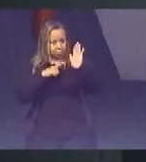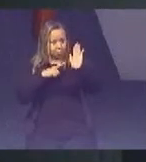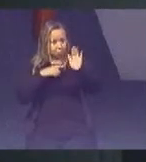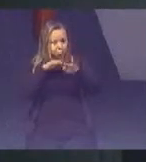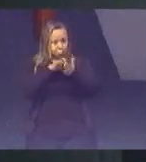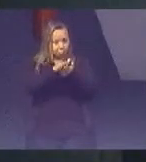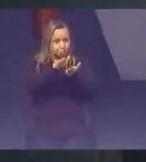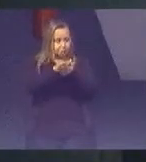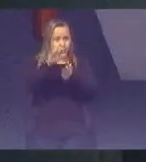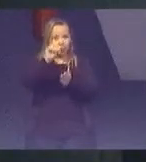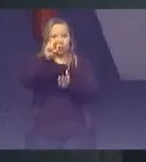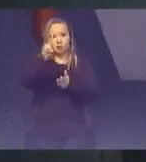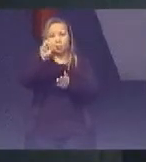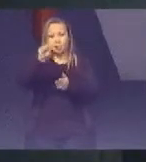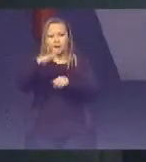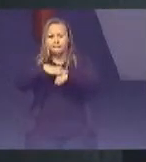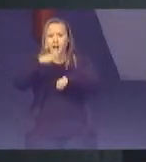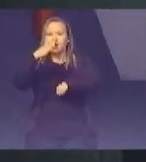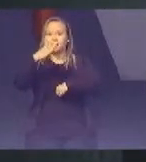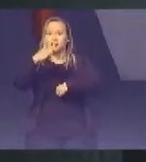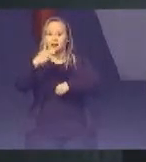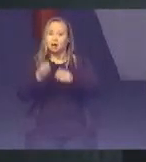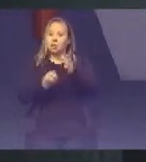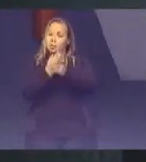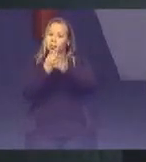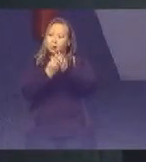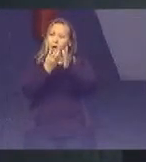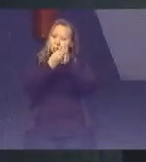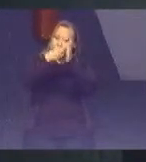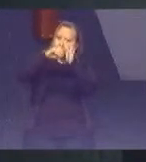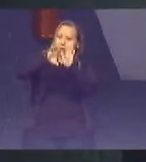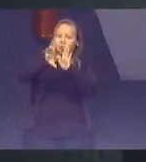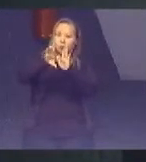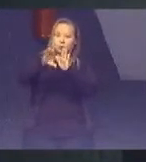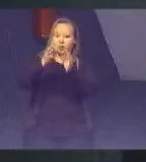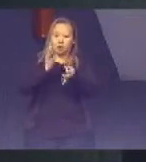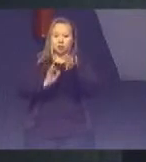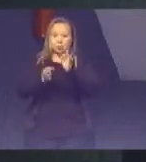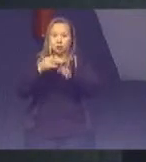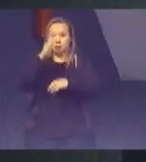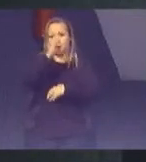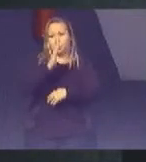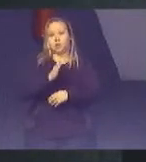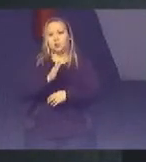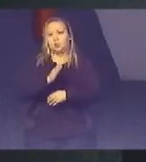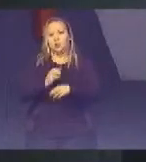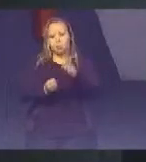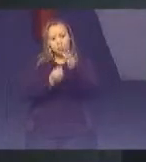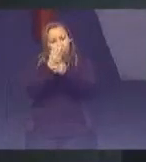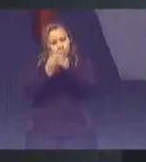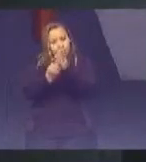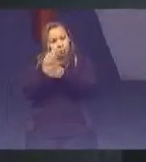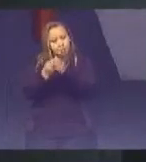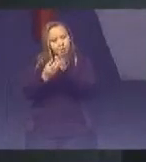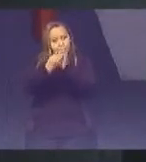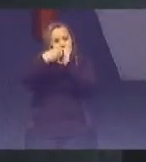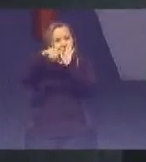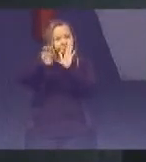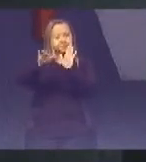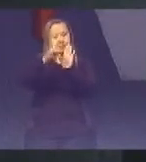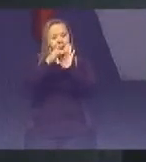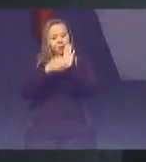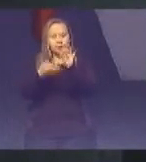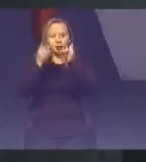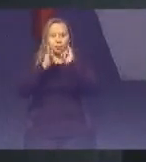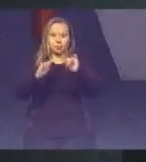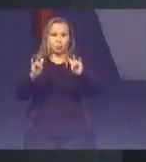que isso Criar indicadores Para o poder judiciário Brasileiro Nós estamos Criando Indicadores Formas